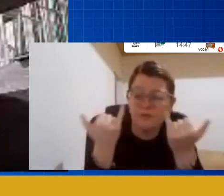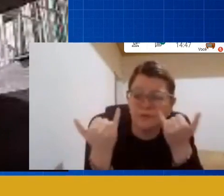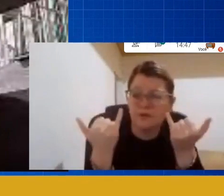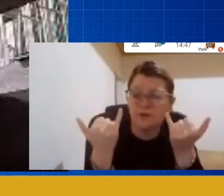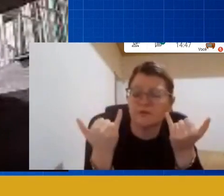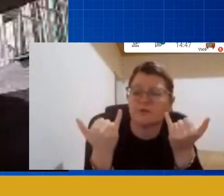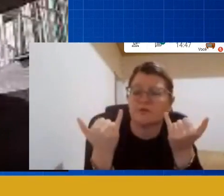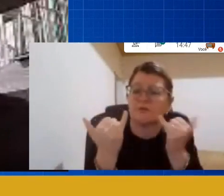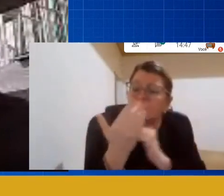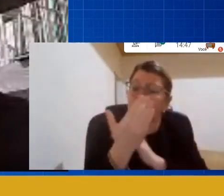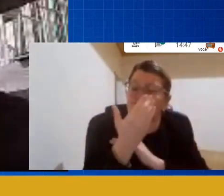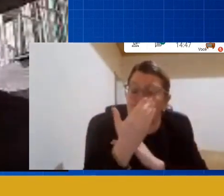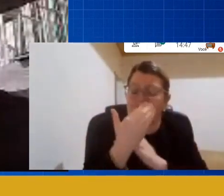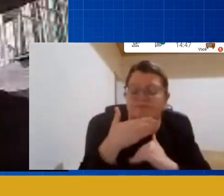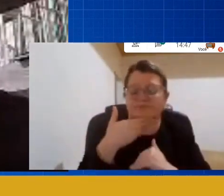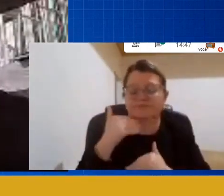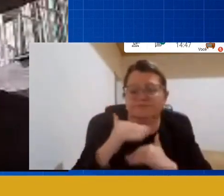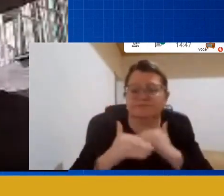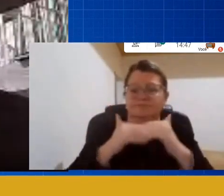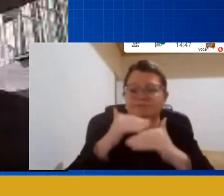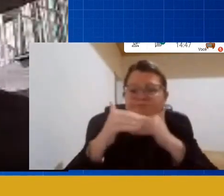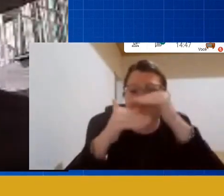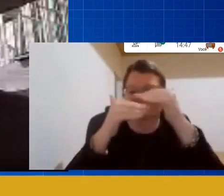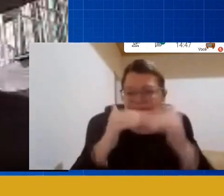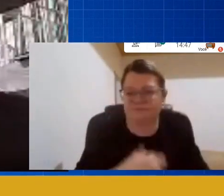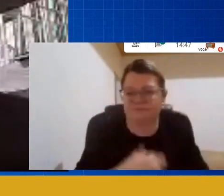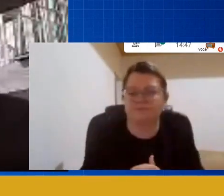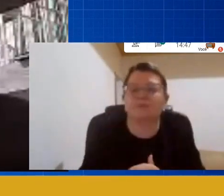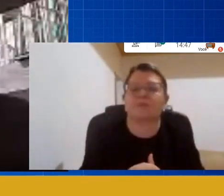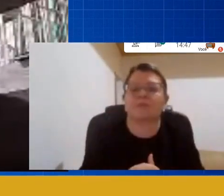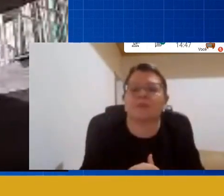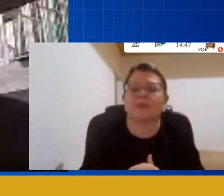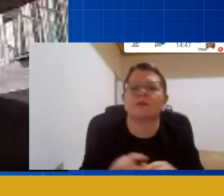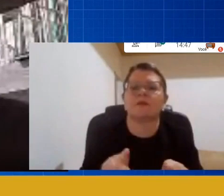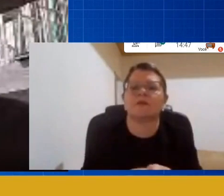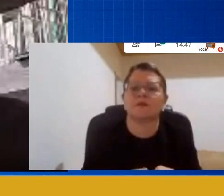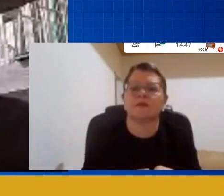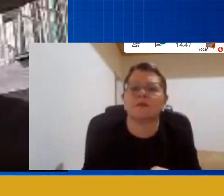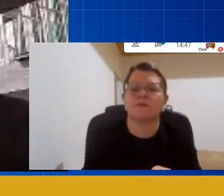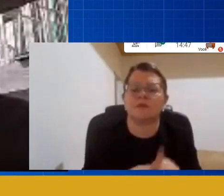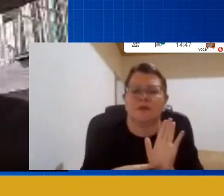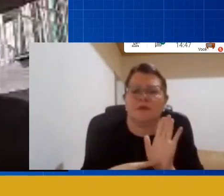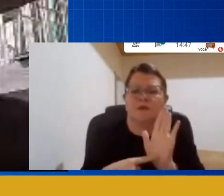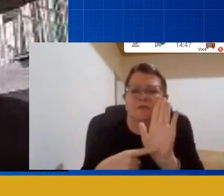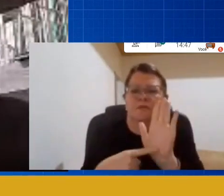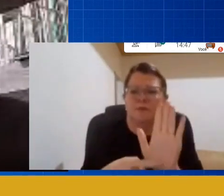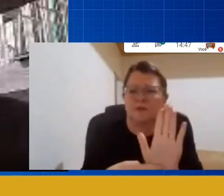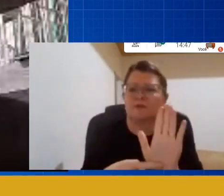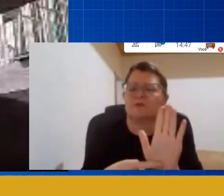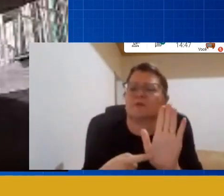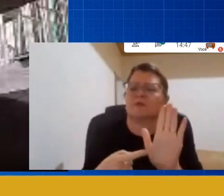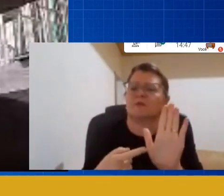esse processo eu acho que todo mundo que tentou apresentar algo com certezas com convicções